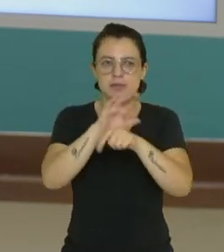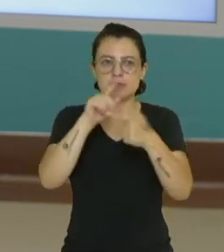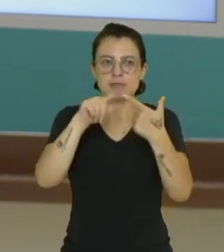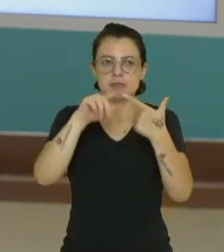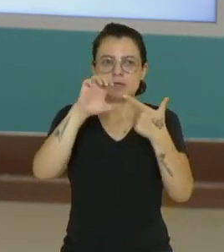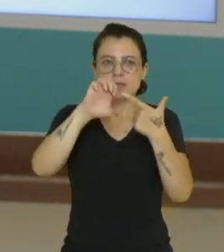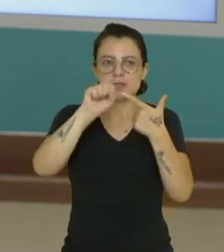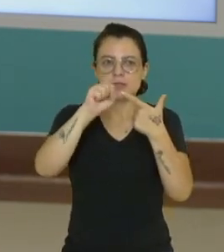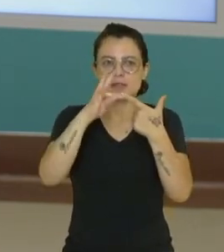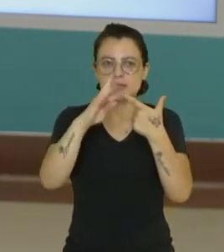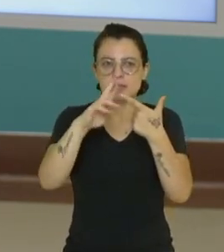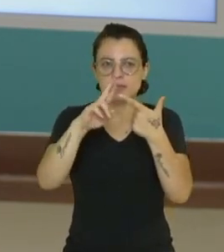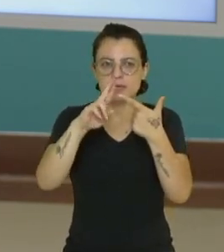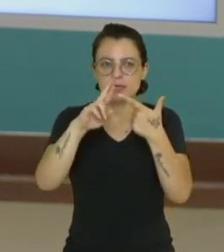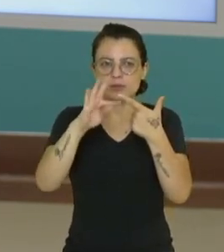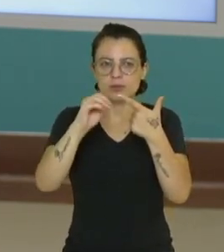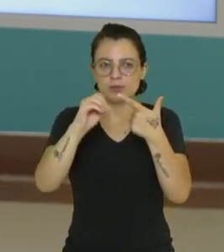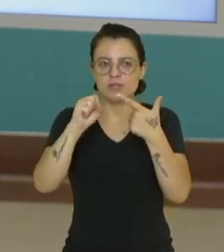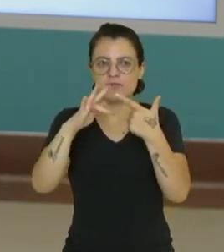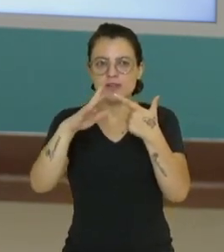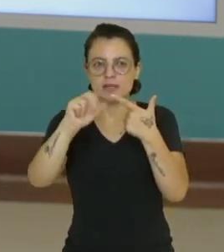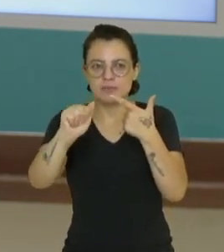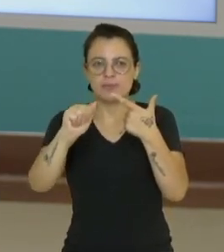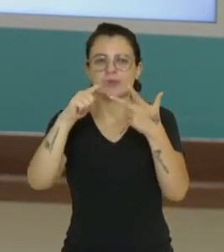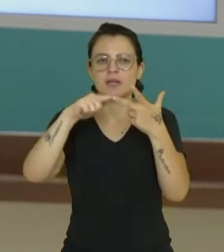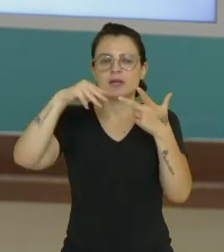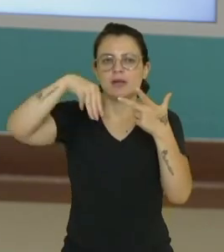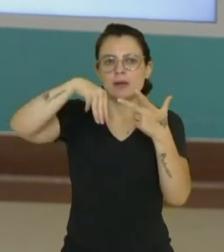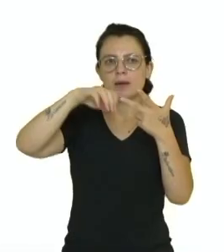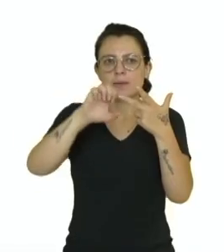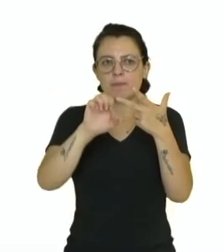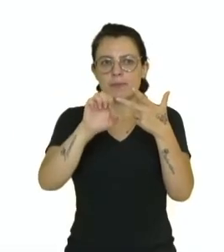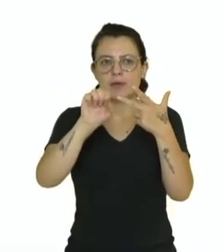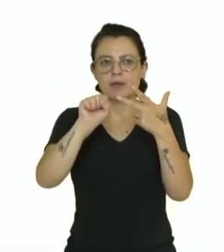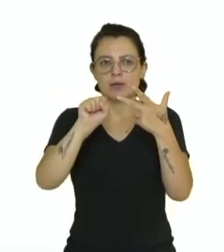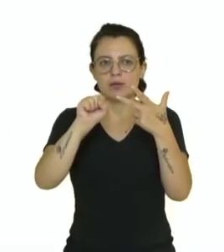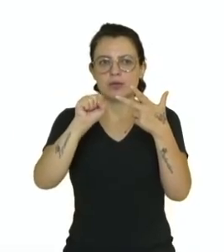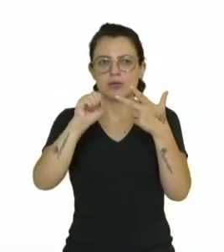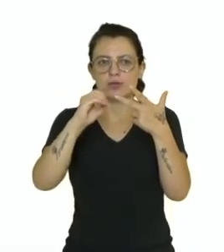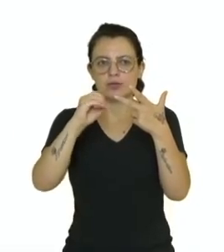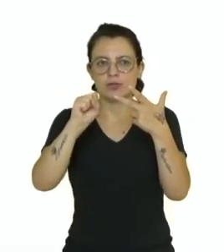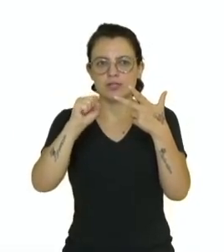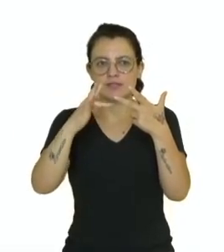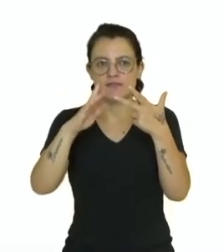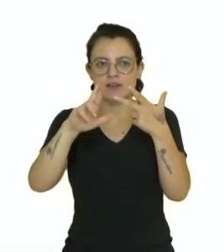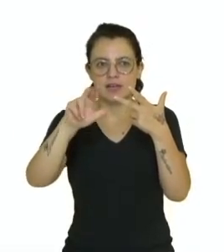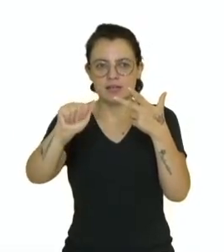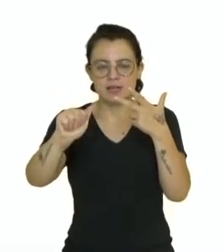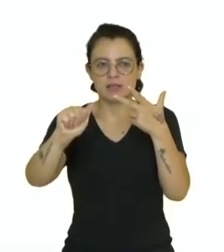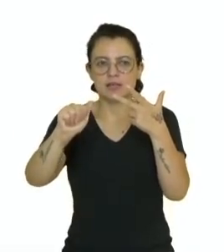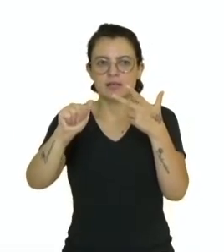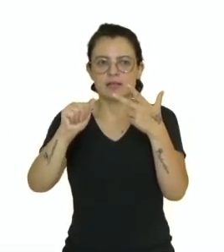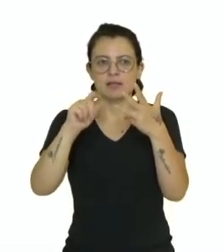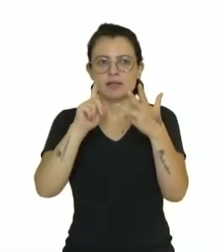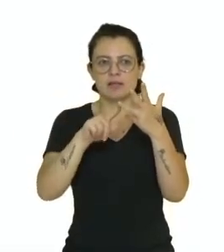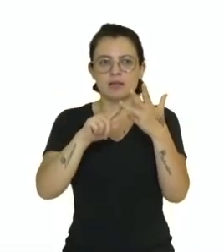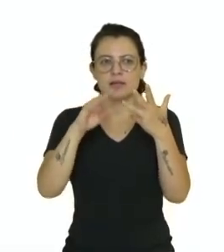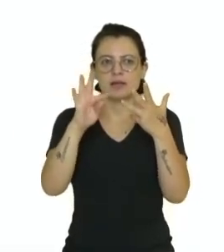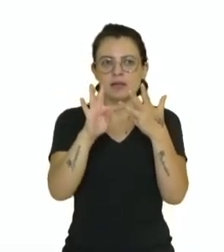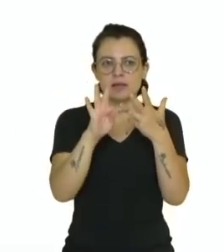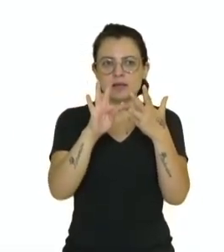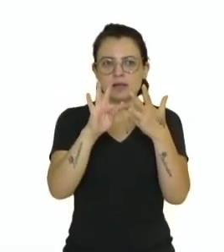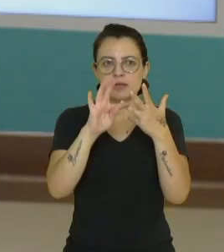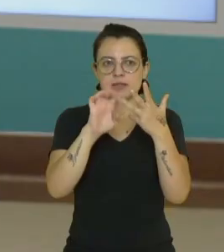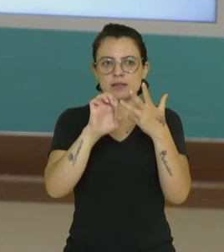A segunda, estratosfera. A terceira, no meio do caminho, mesosfera.